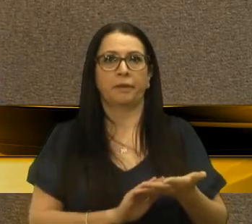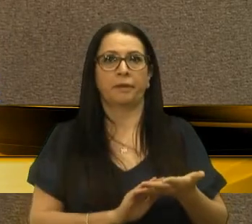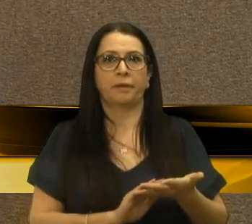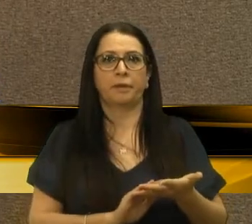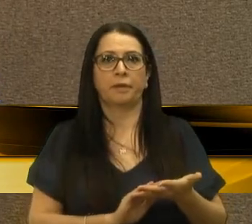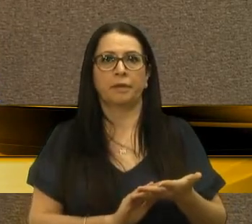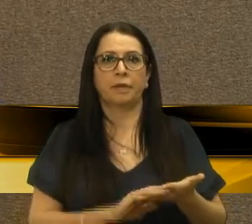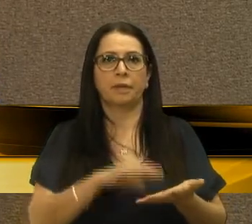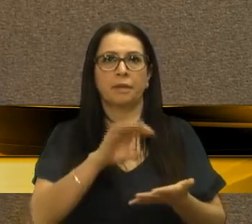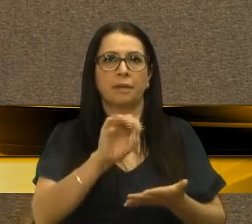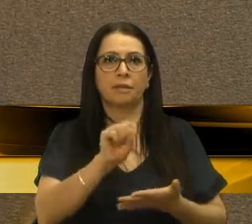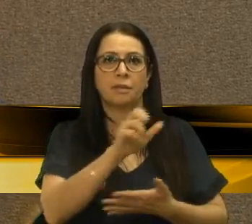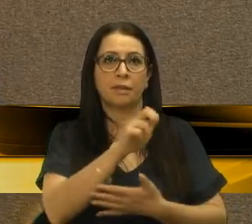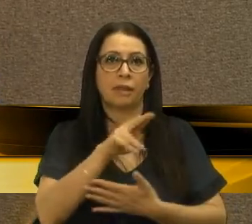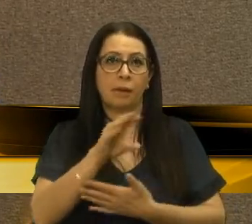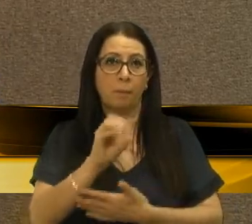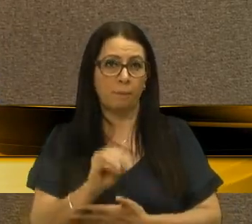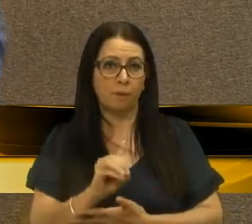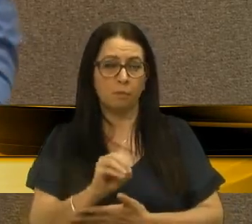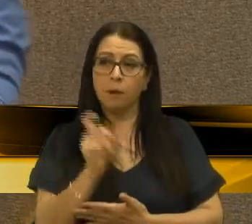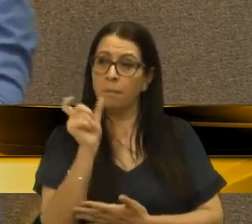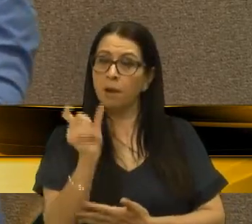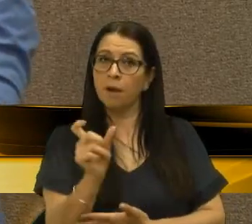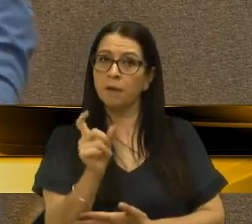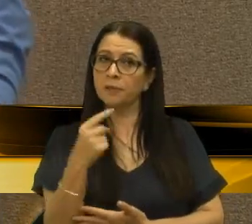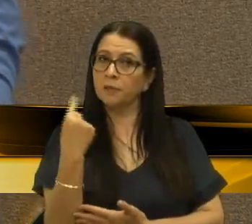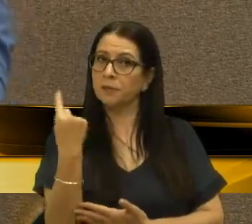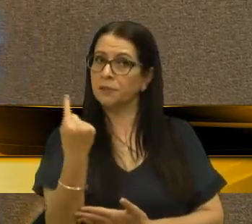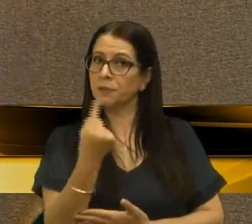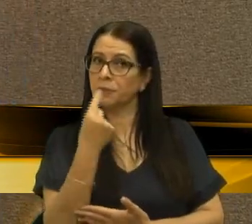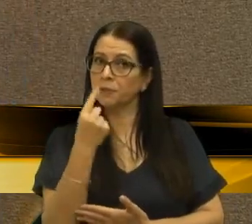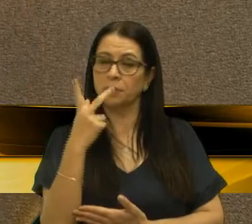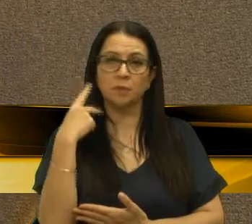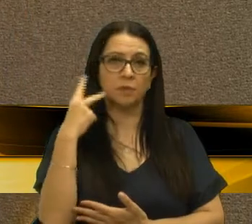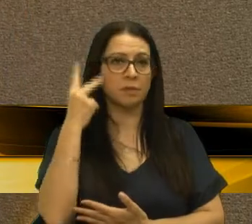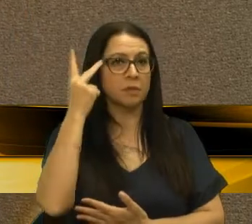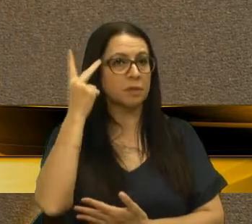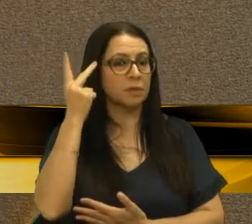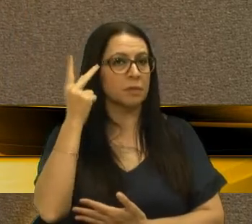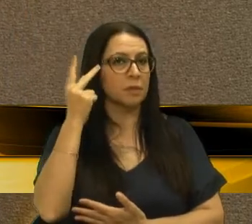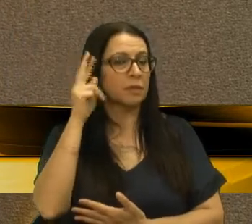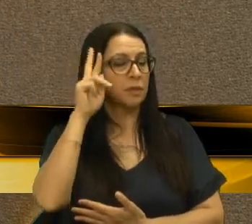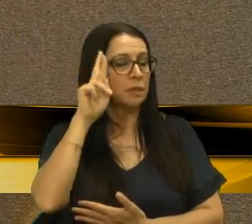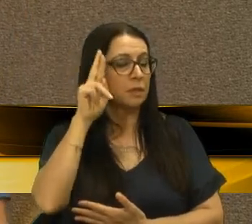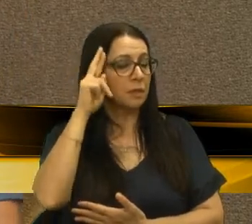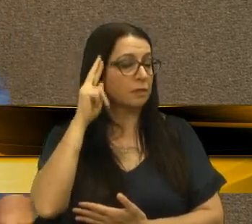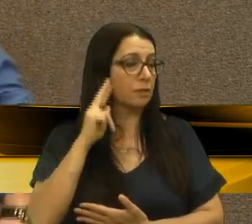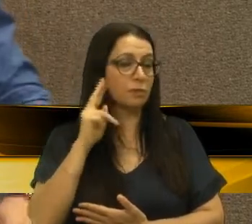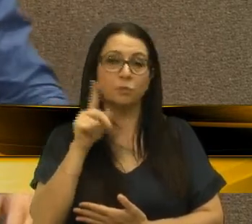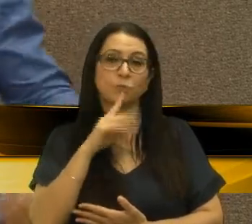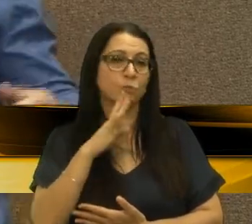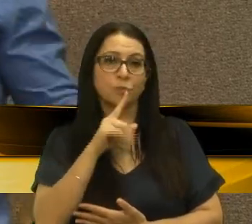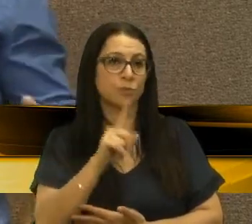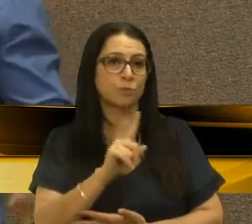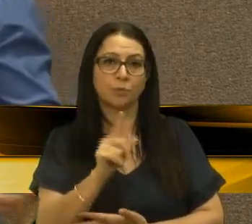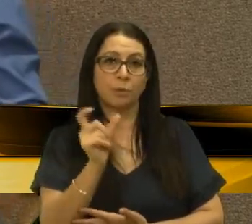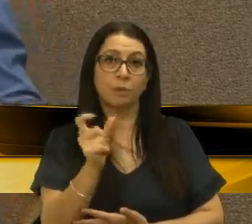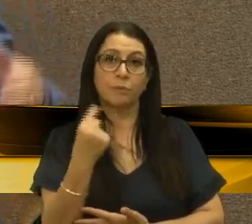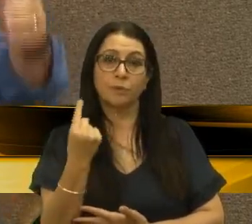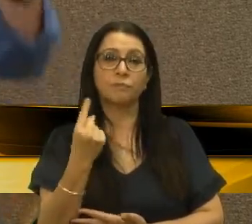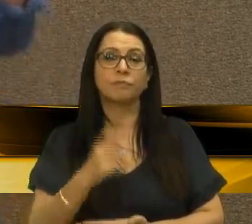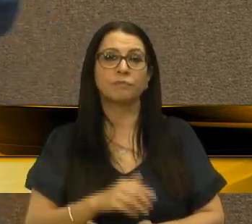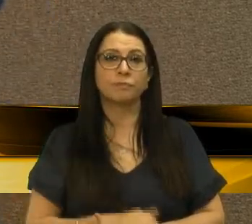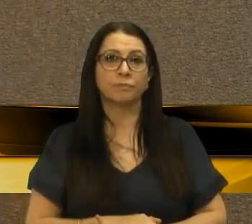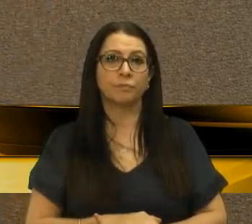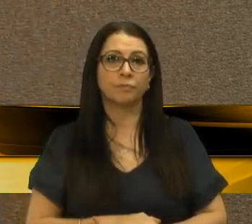sermão, mas a palavra sozinha, vereador Rafael, o senhor não conhece, a palavra sozinha,